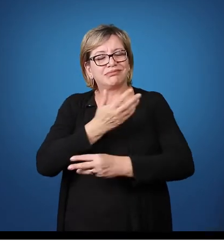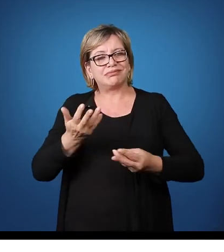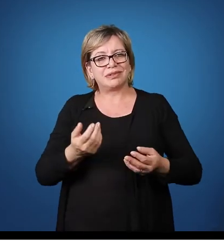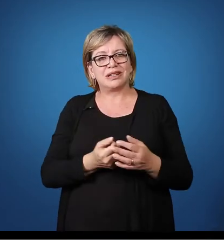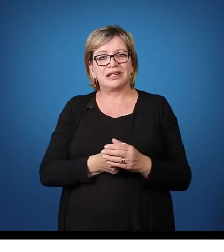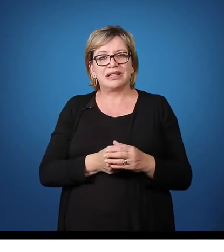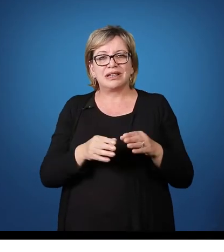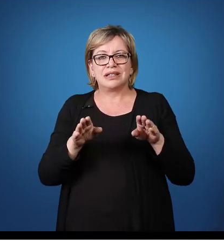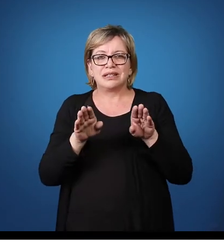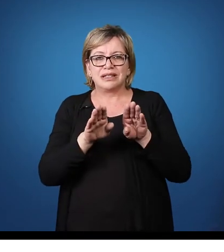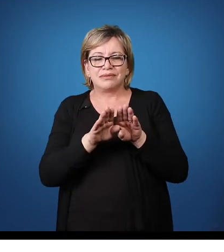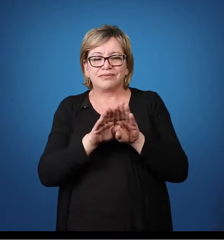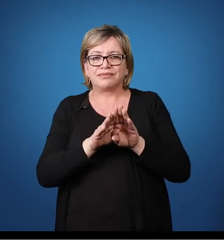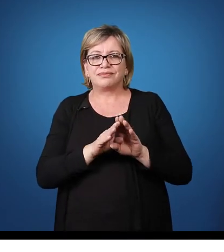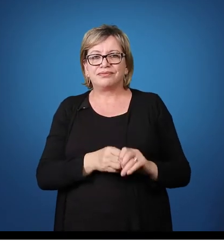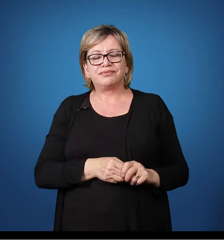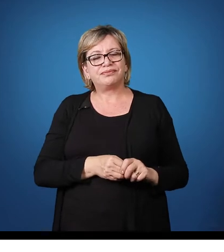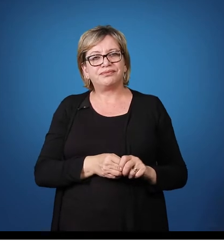e também